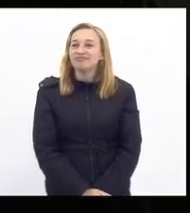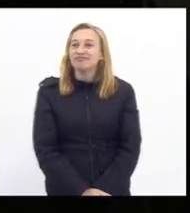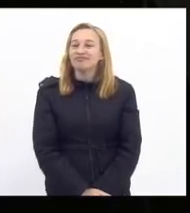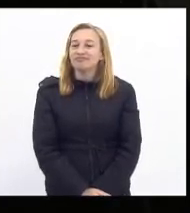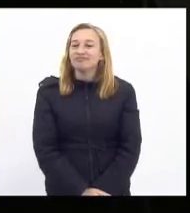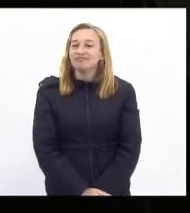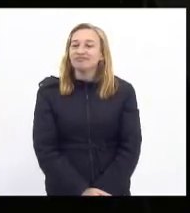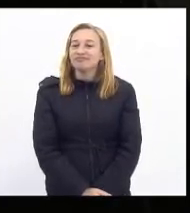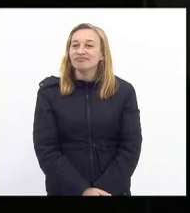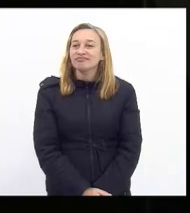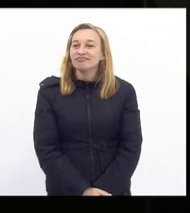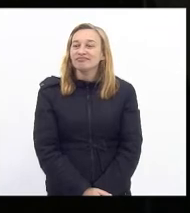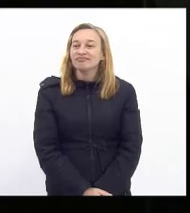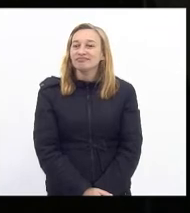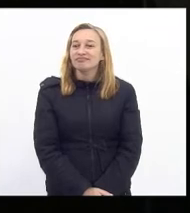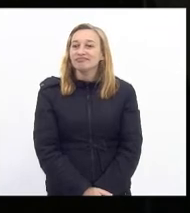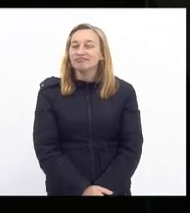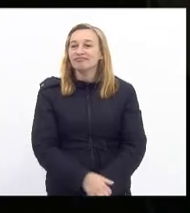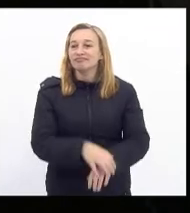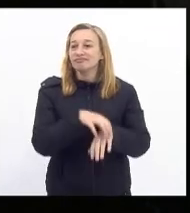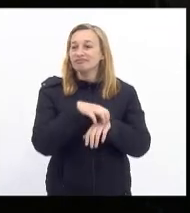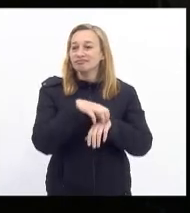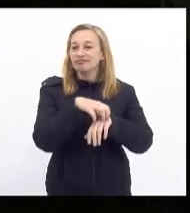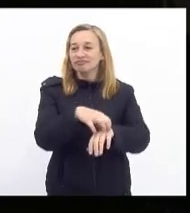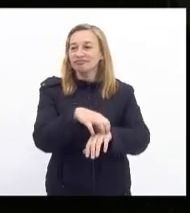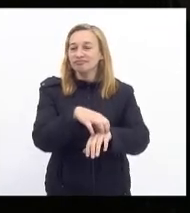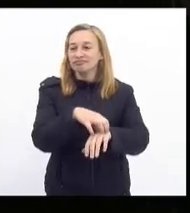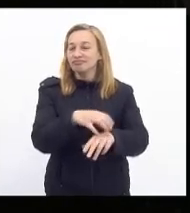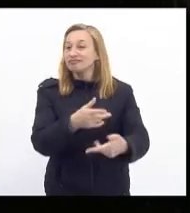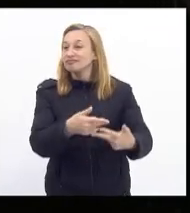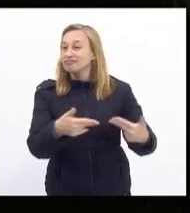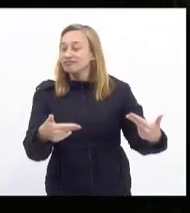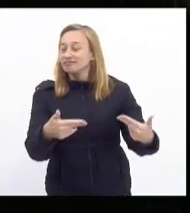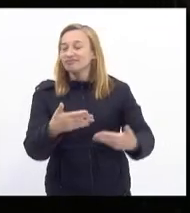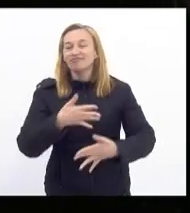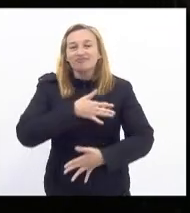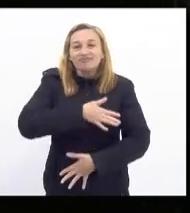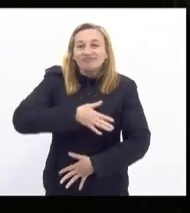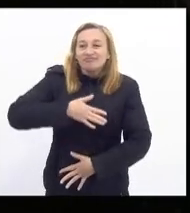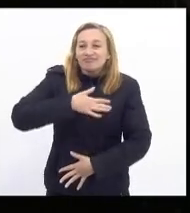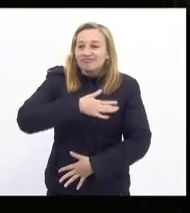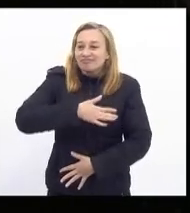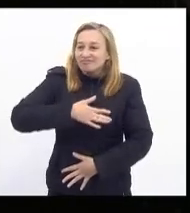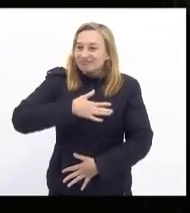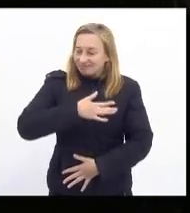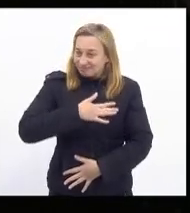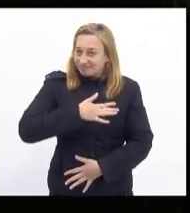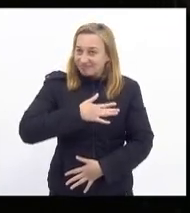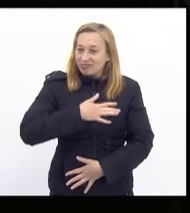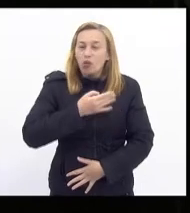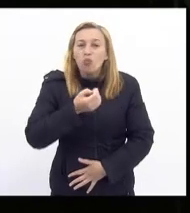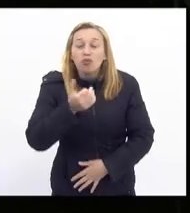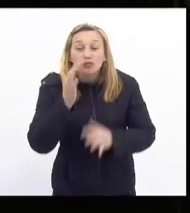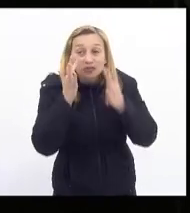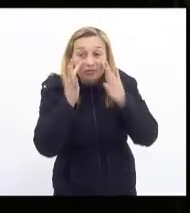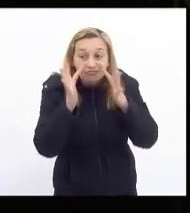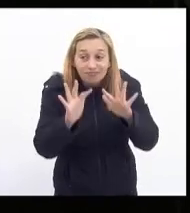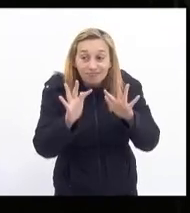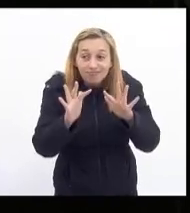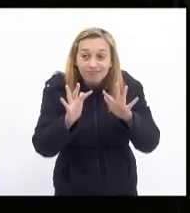transportes. Gostaria até de ter um pouco da atenção